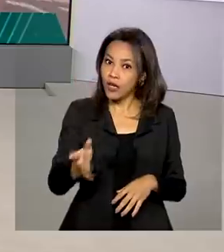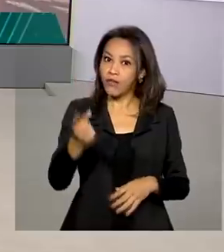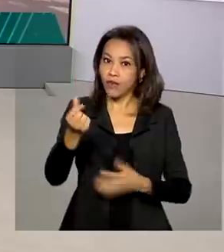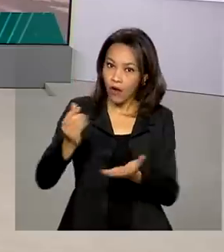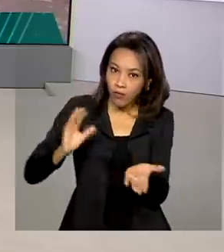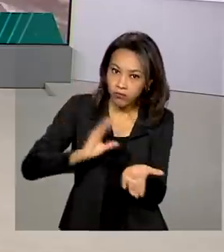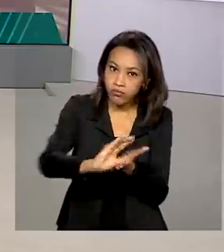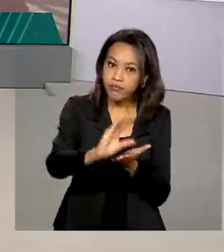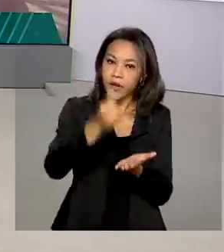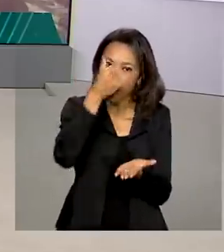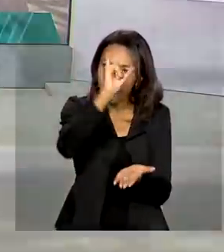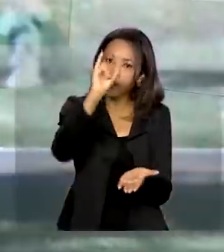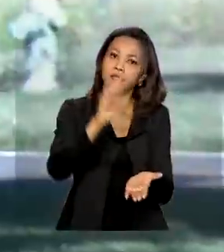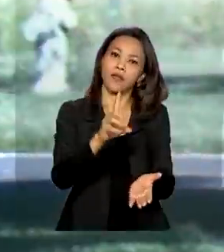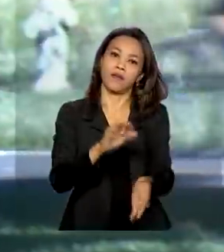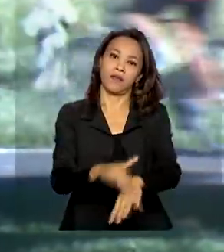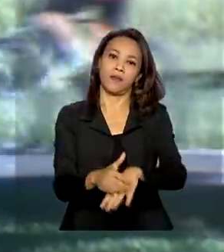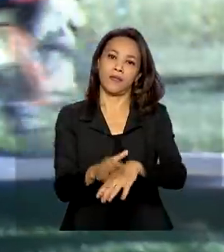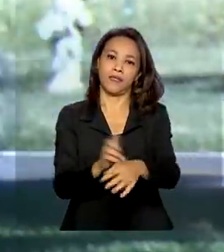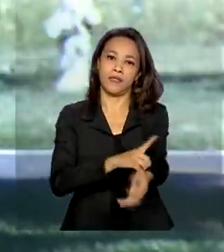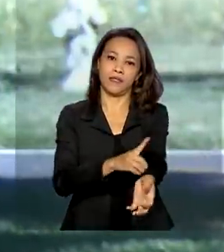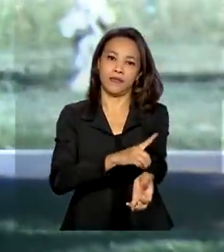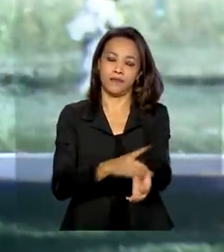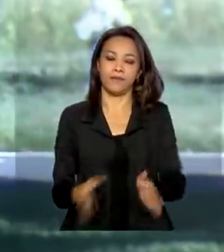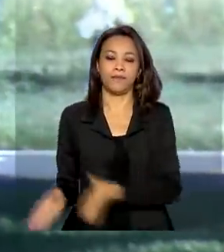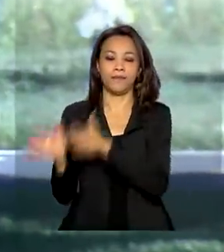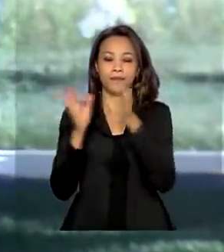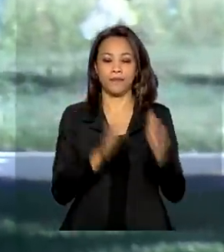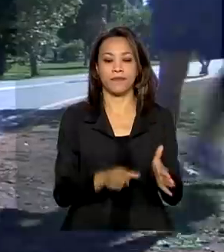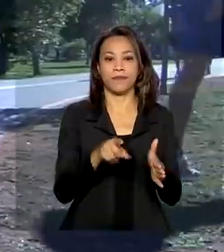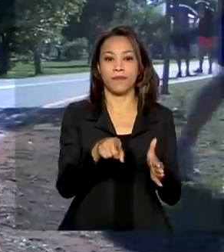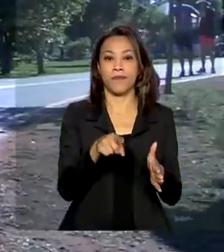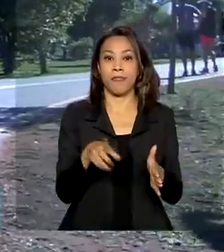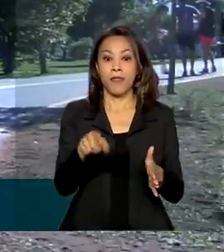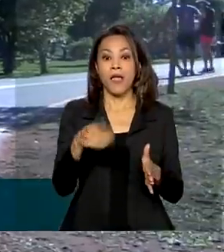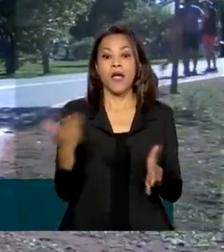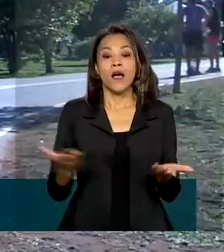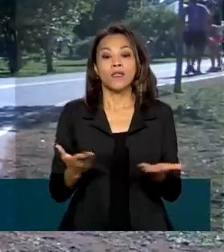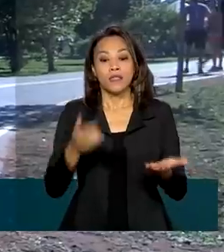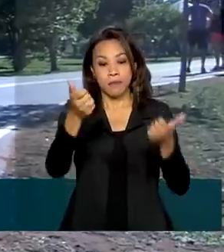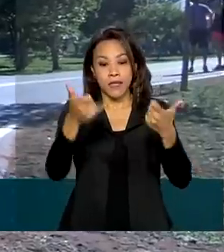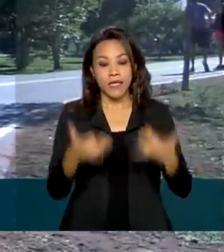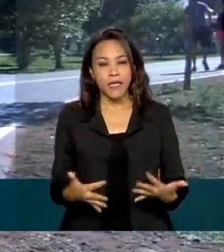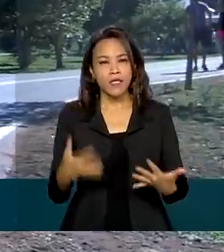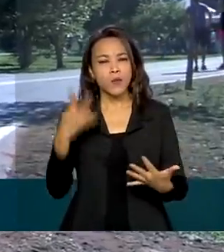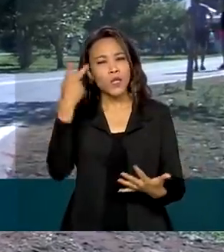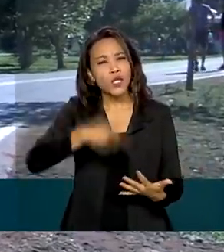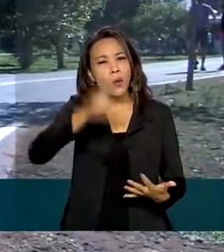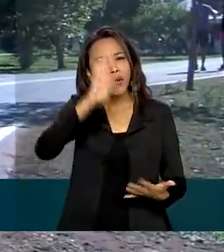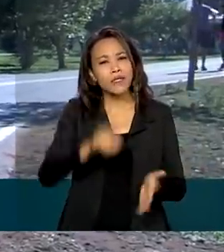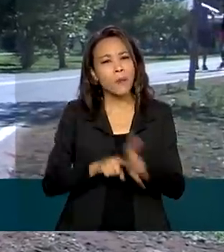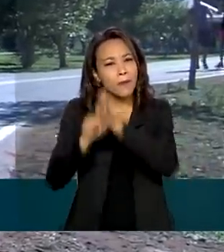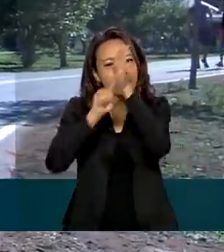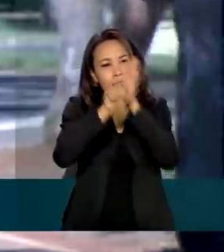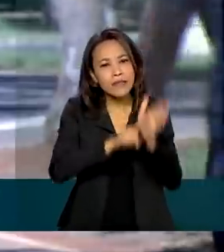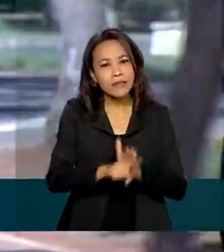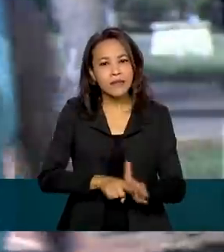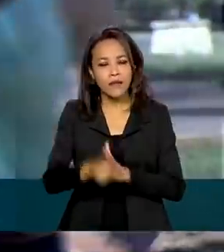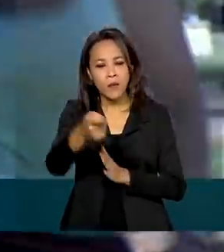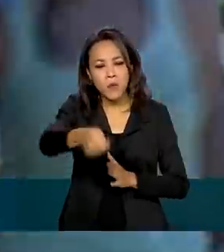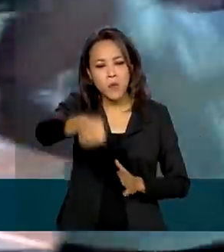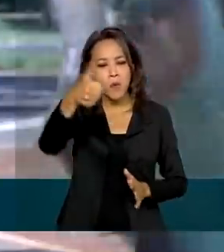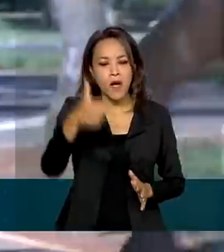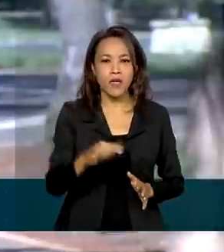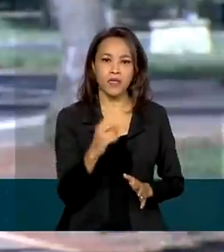a prevenção da doença. De acordo com a Federação Internacional de Diabetes, estima-se que o Brasil tem hoje quase